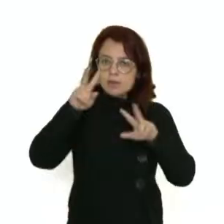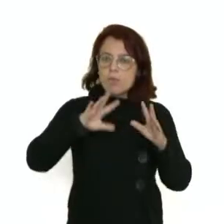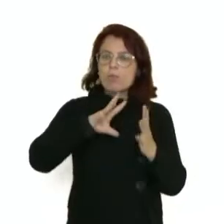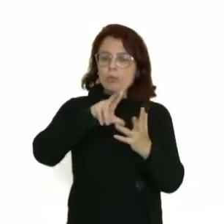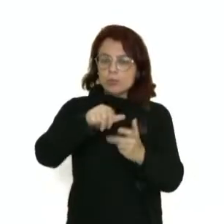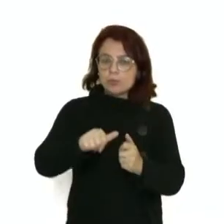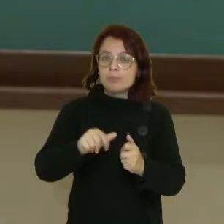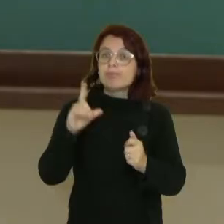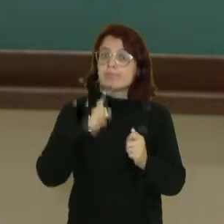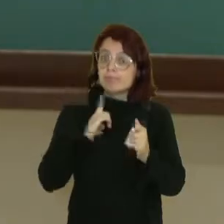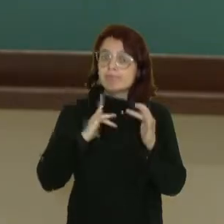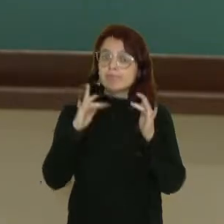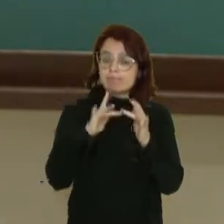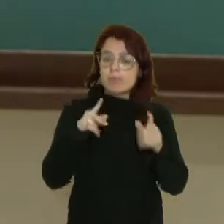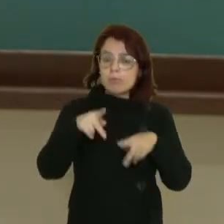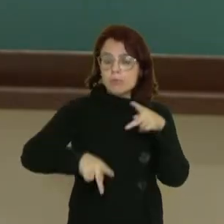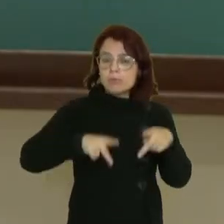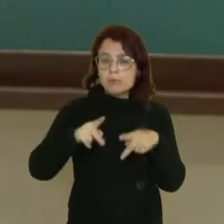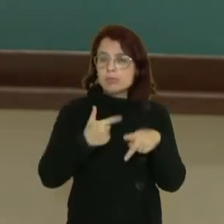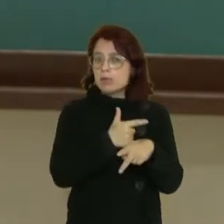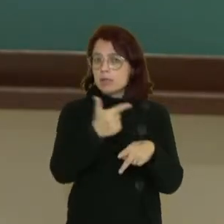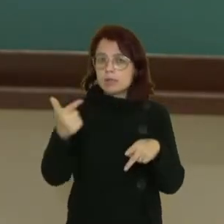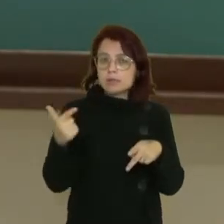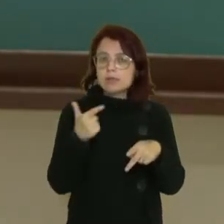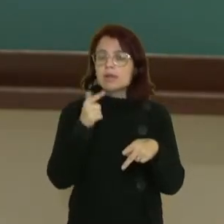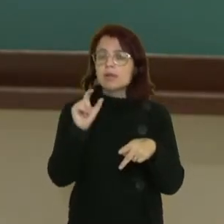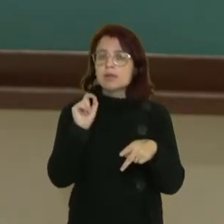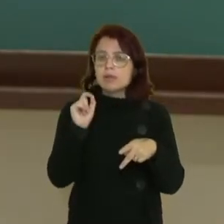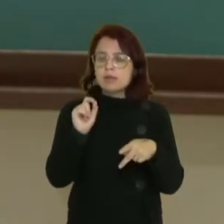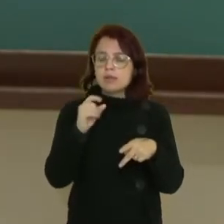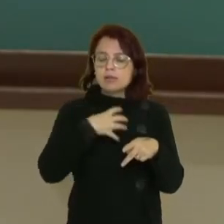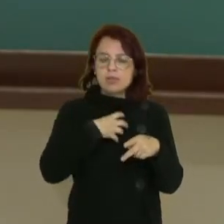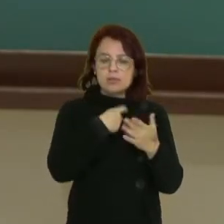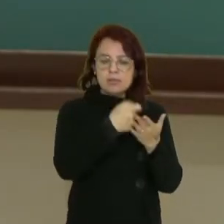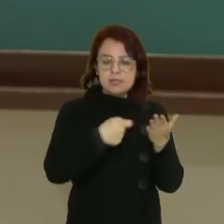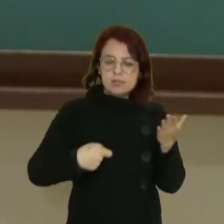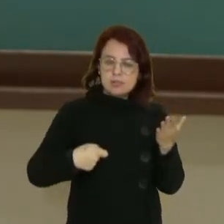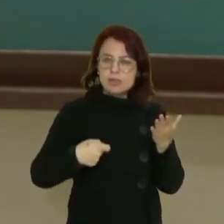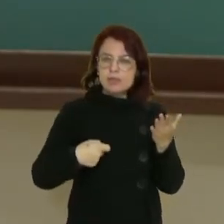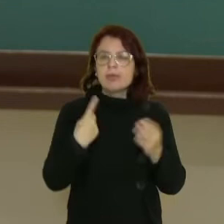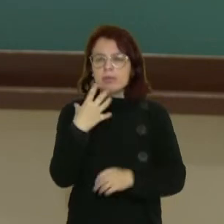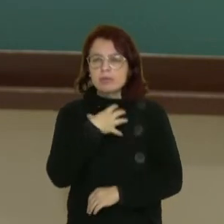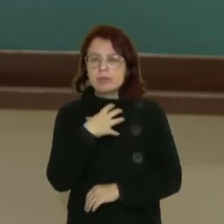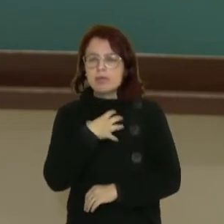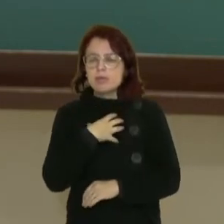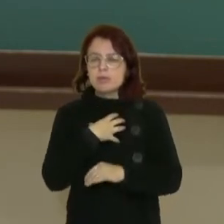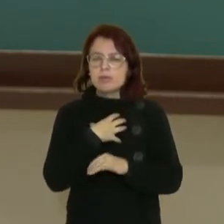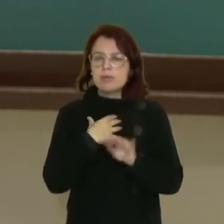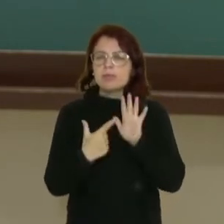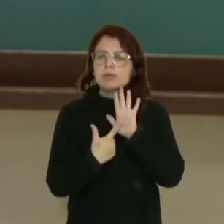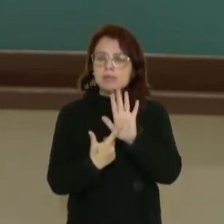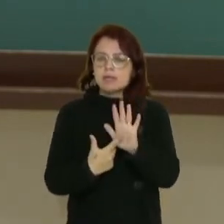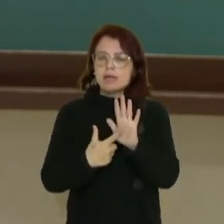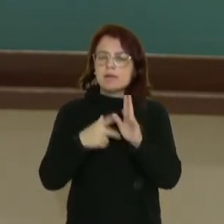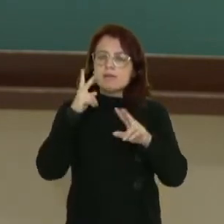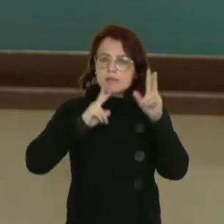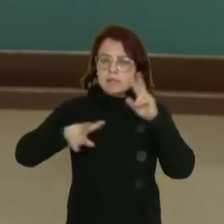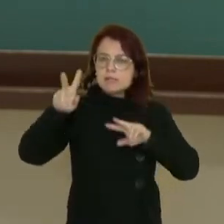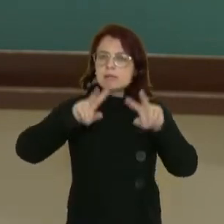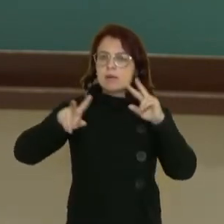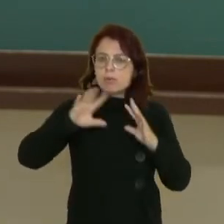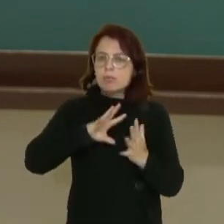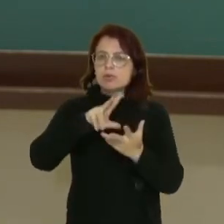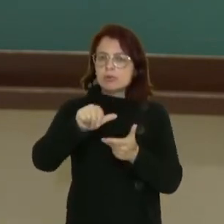populações que até pouco tempo atrás não tinham a forma escrita, então a maneira como eles transmitem as suas visões de mundo, seus